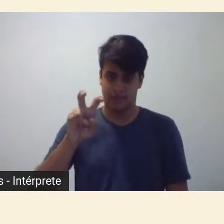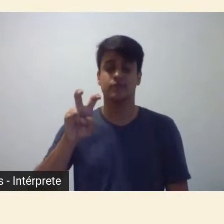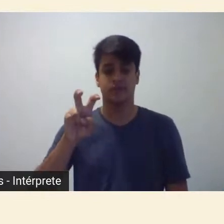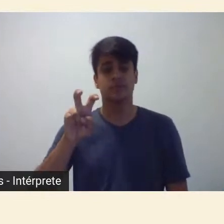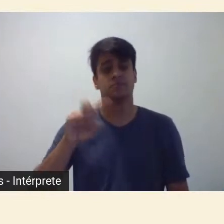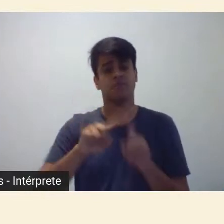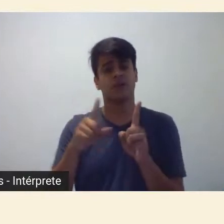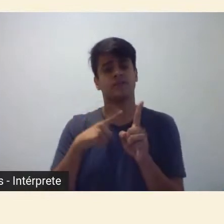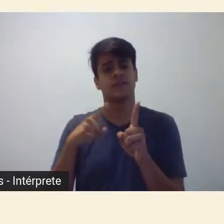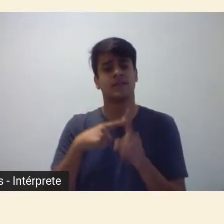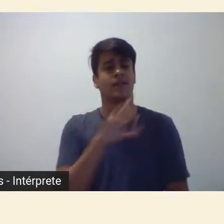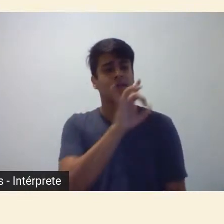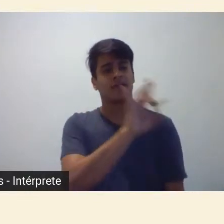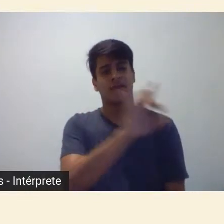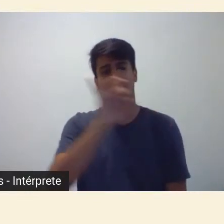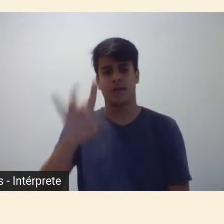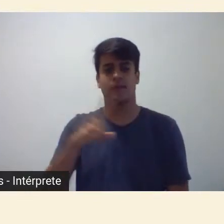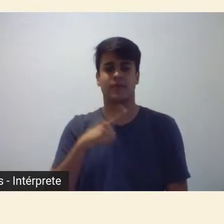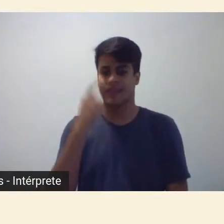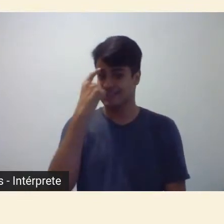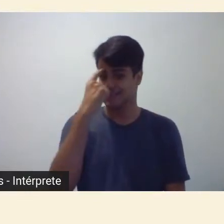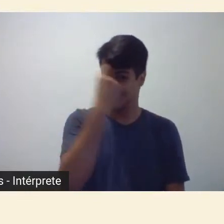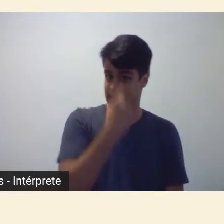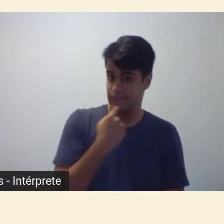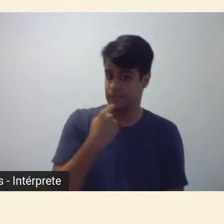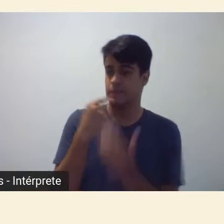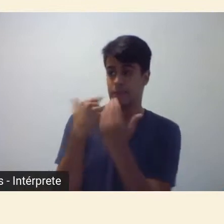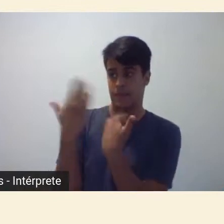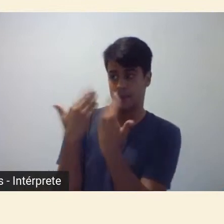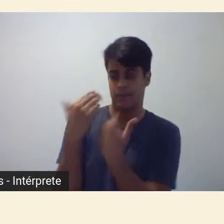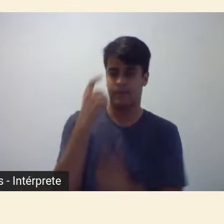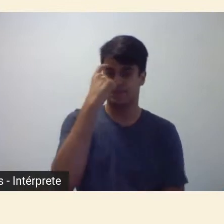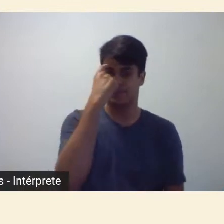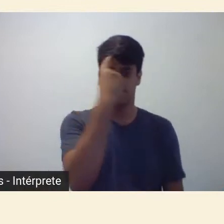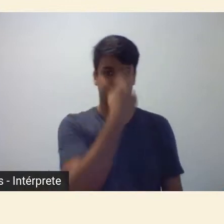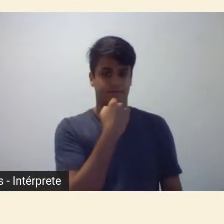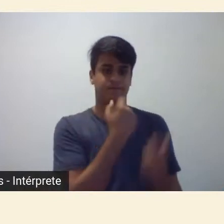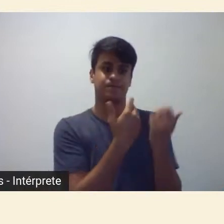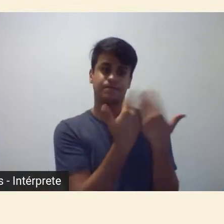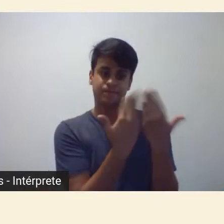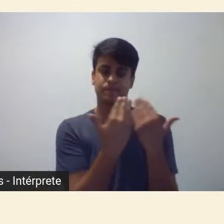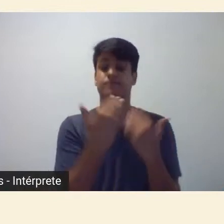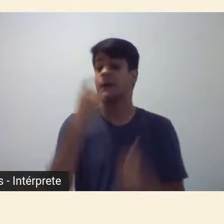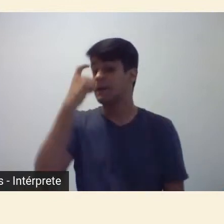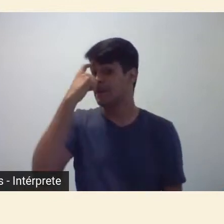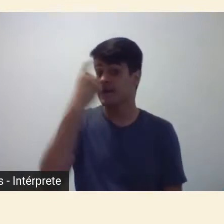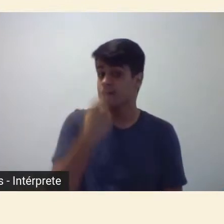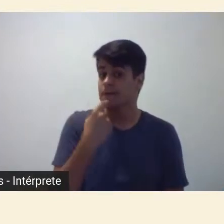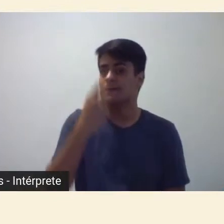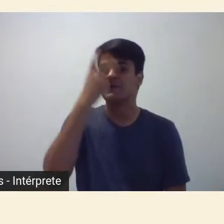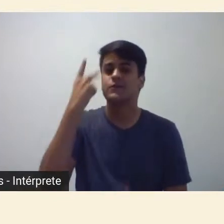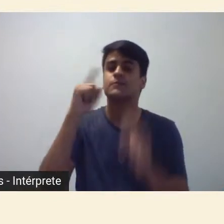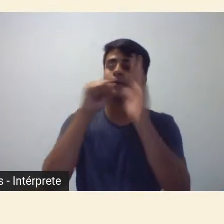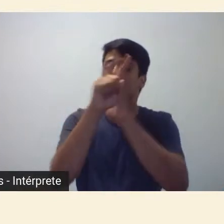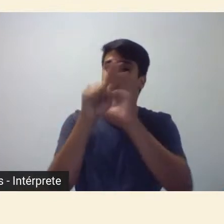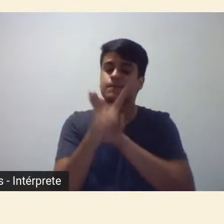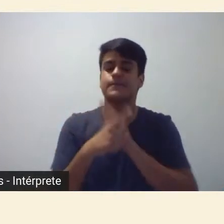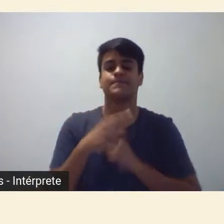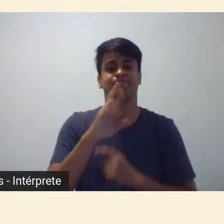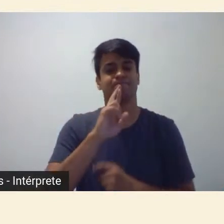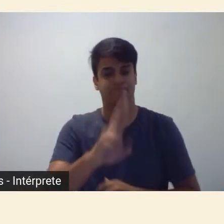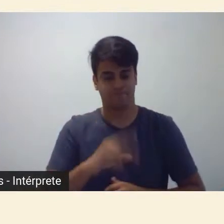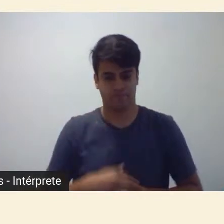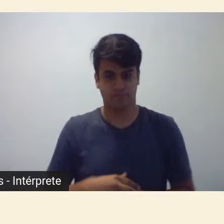para as falas de cada uma das convidadas e depois meia hora para o debate com o público. As perguntas do público deverão ser